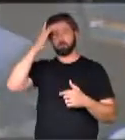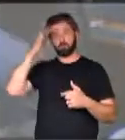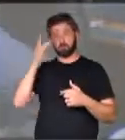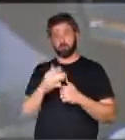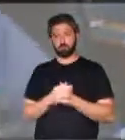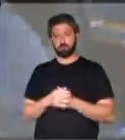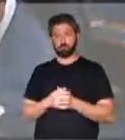Obrigado. Capitão.